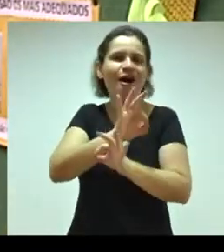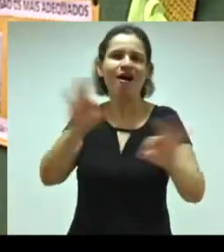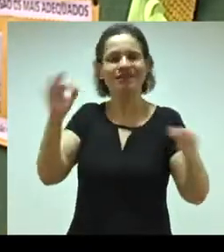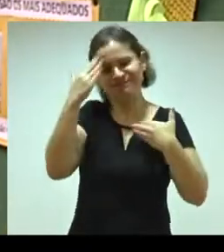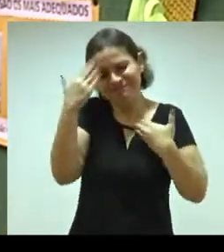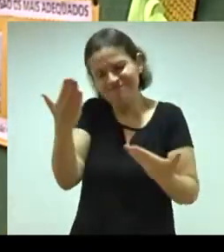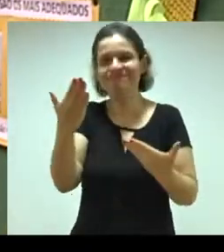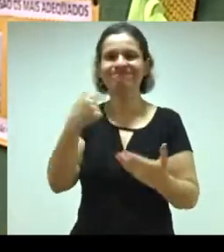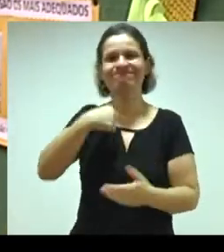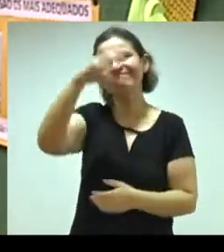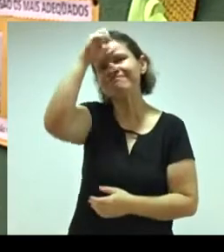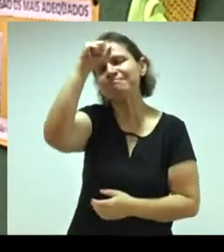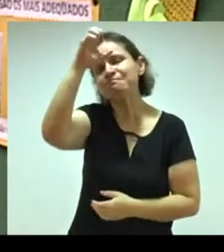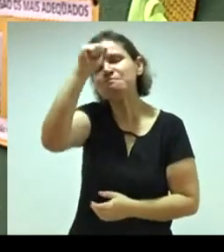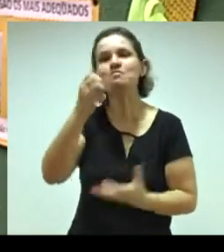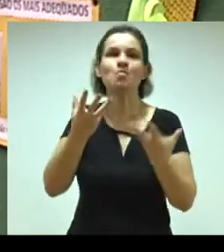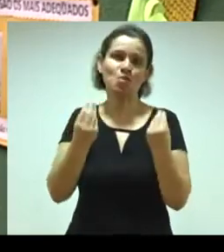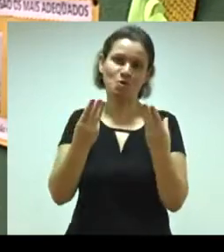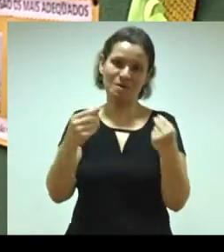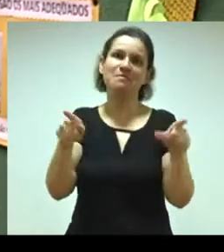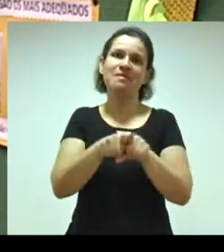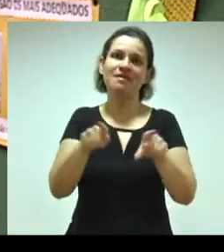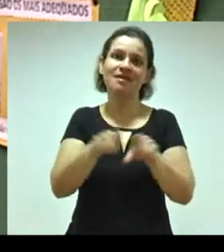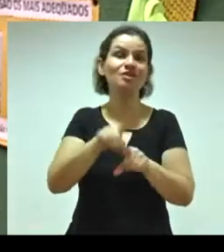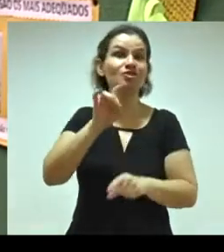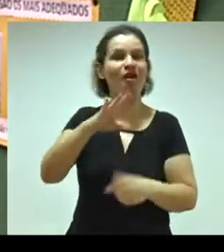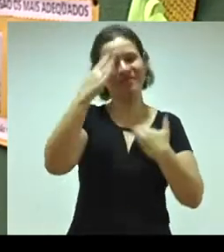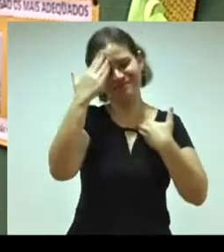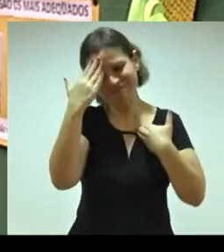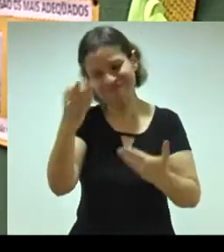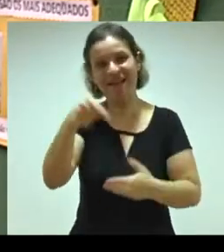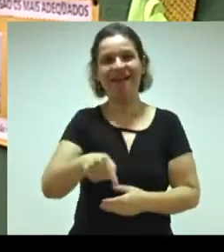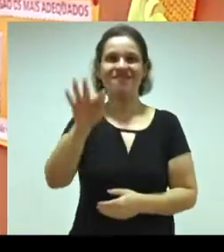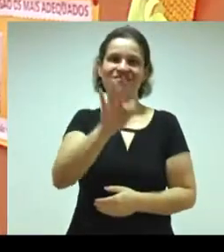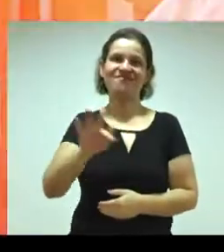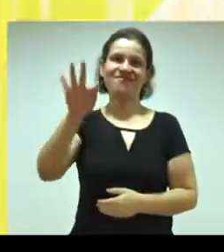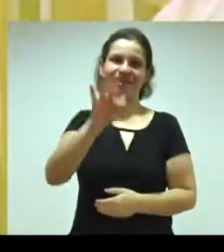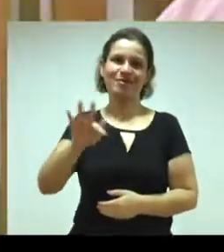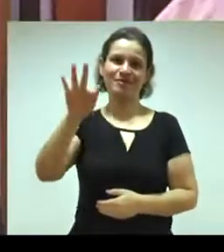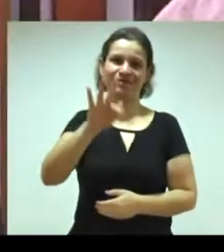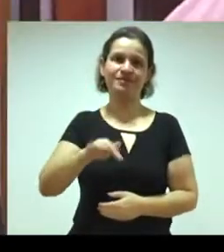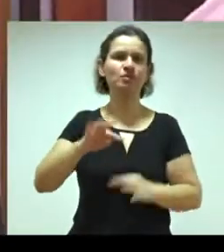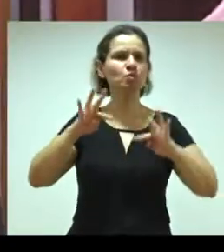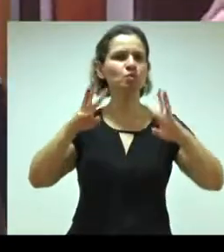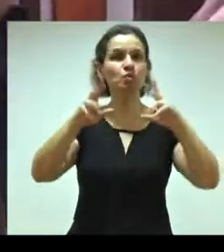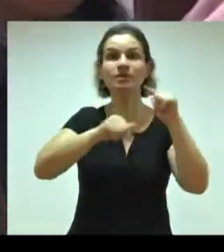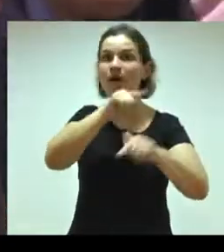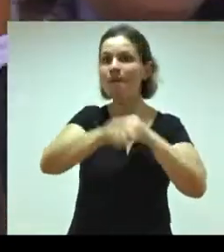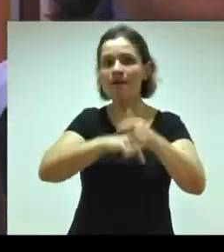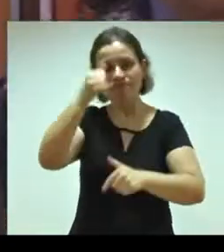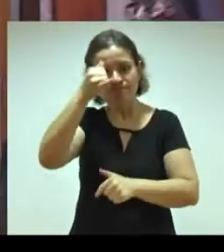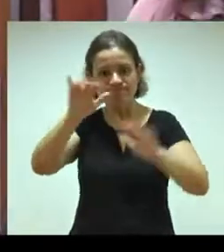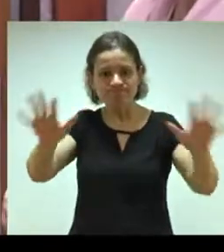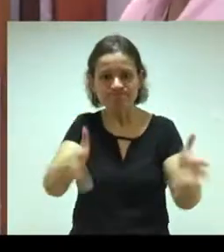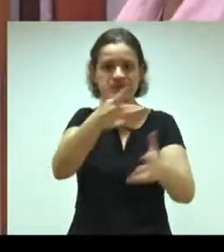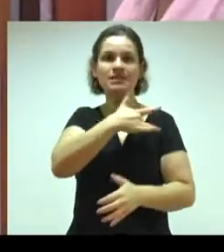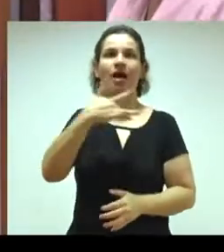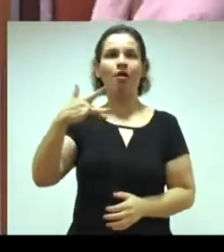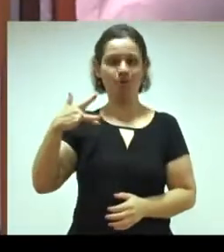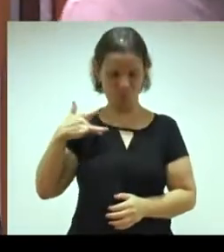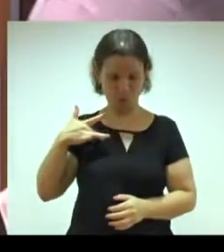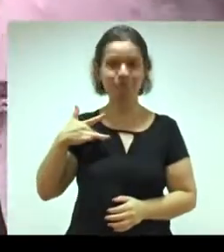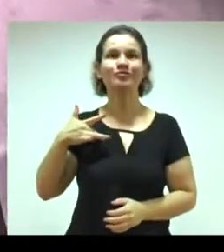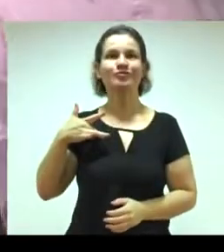gratificante, aprendi muito. Só tenho a agradecer aqui à faculdade. Todo o trabalho de prevenção e promoção da saúde,